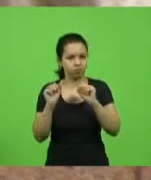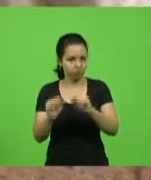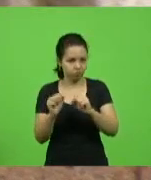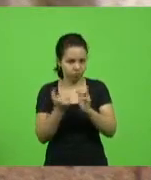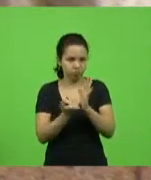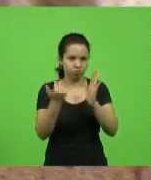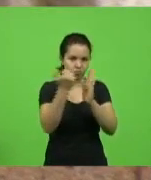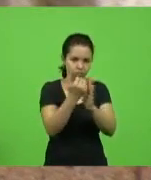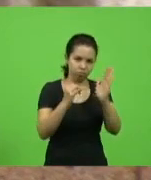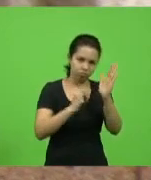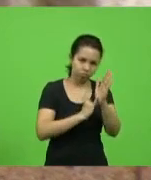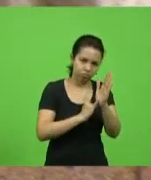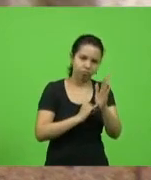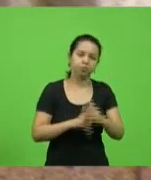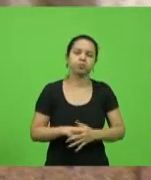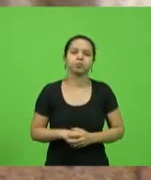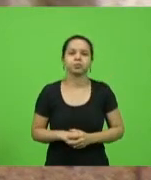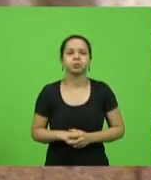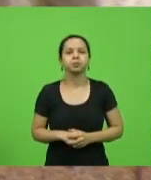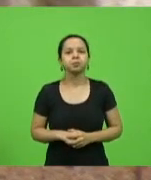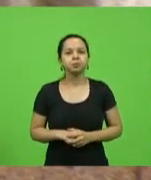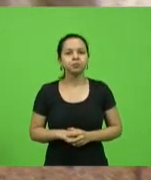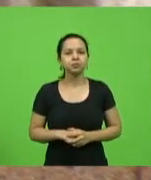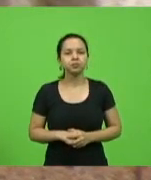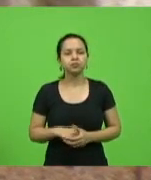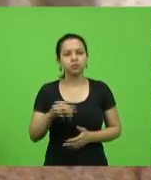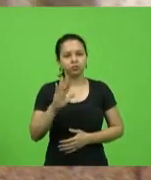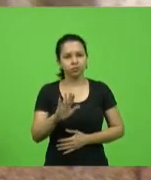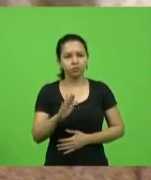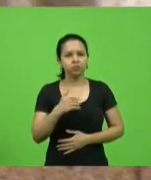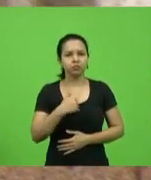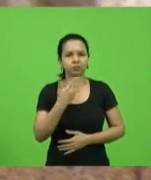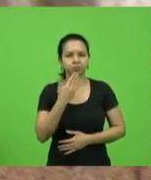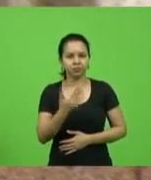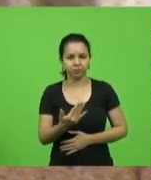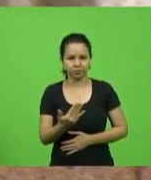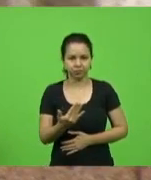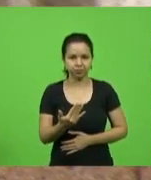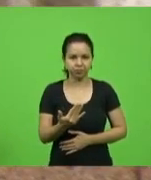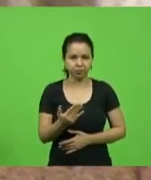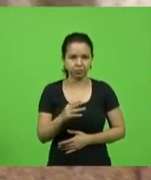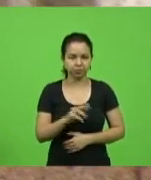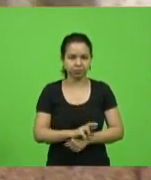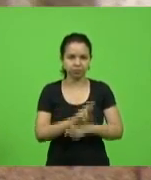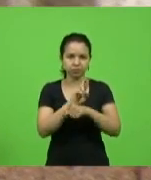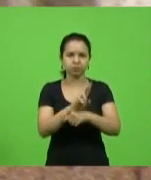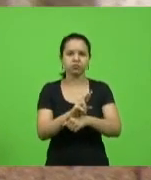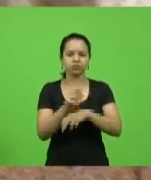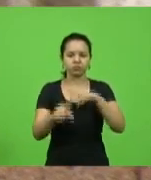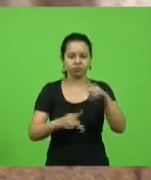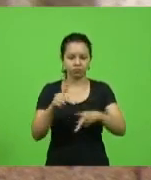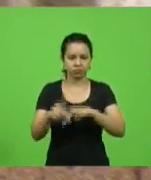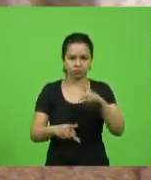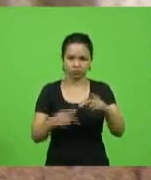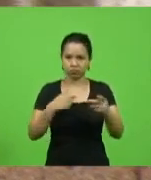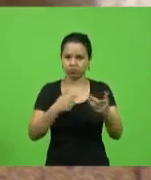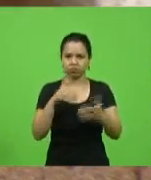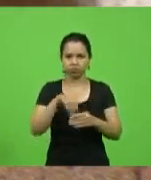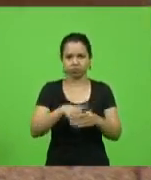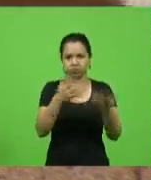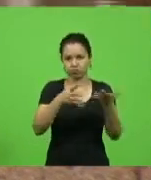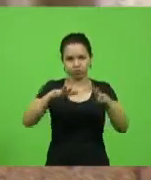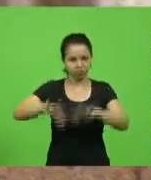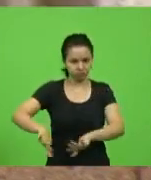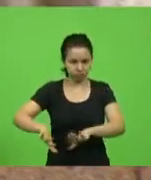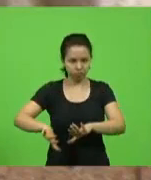Então, nesse sentido, eu peço, em nome dos catarinenses, que votamos pela derrubada do veto em favor